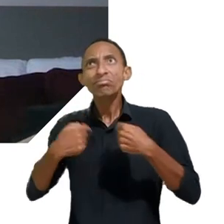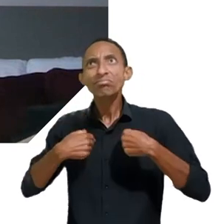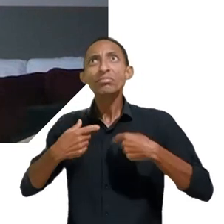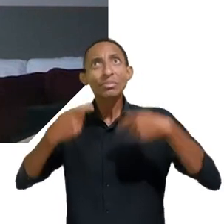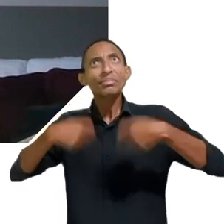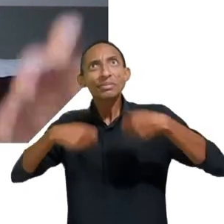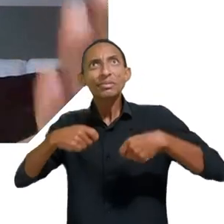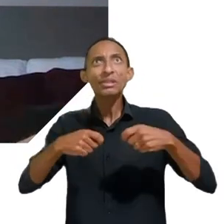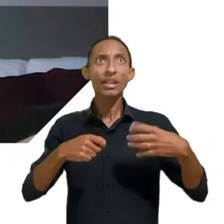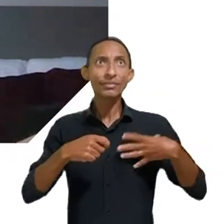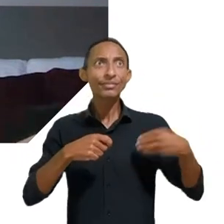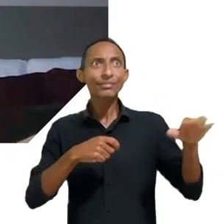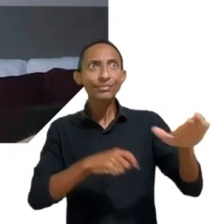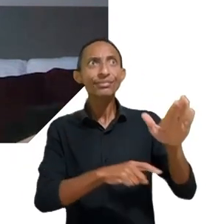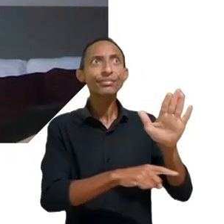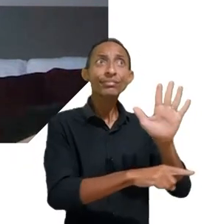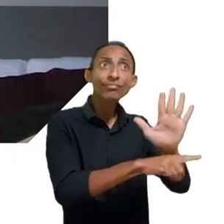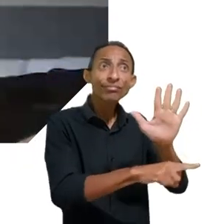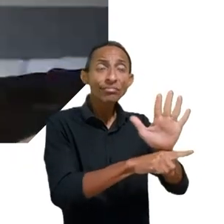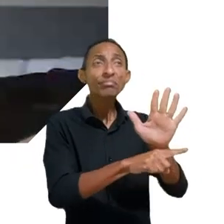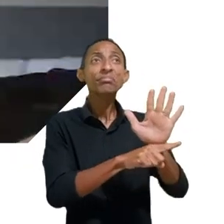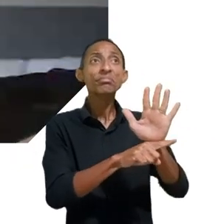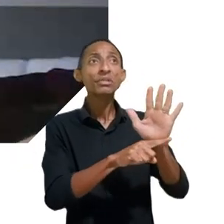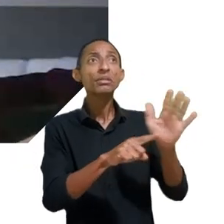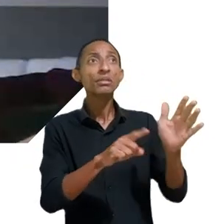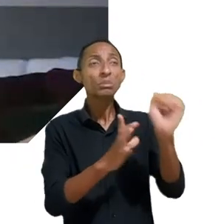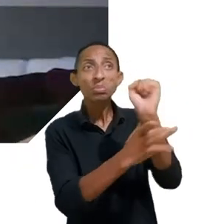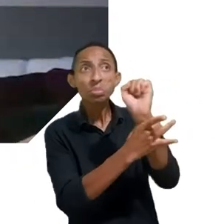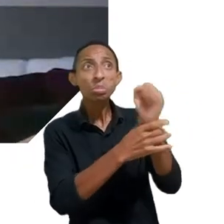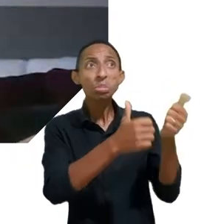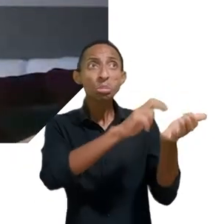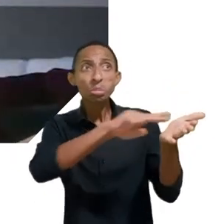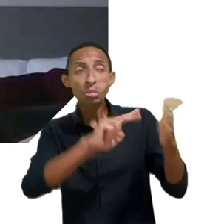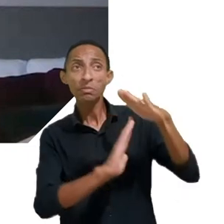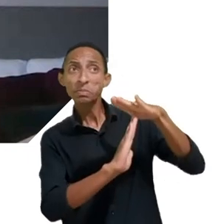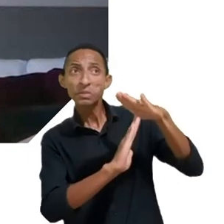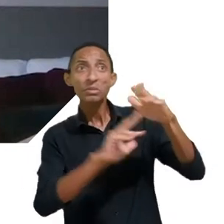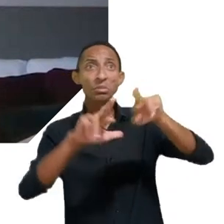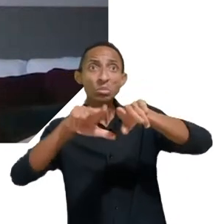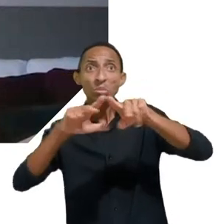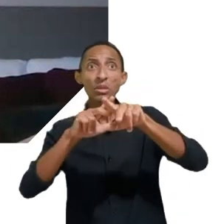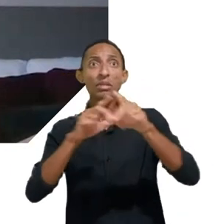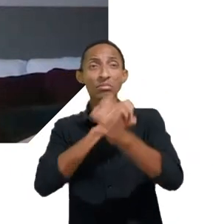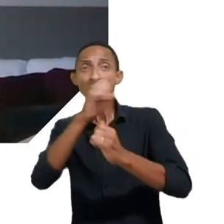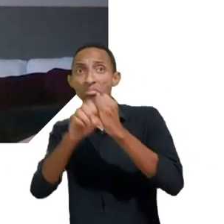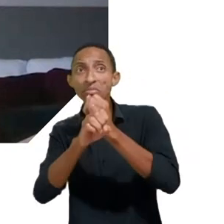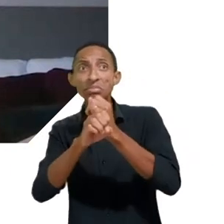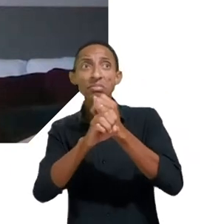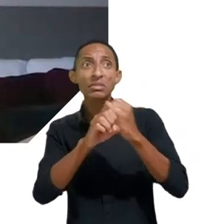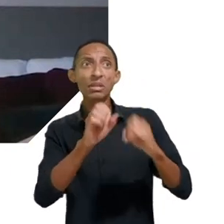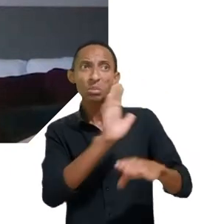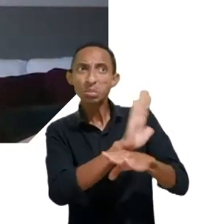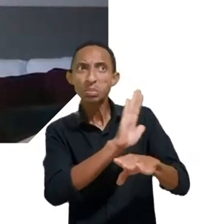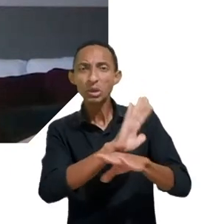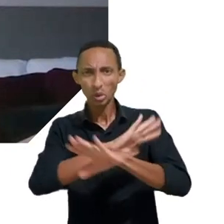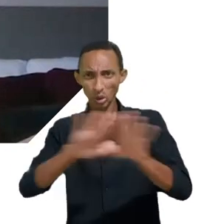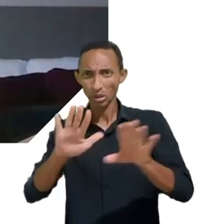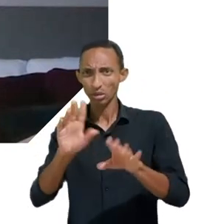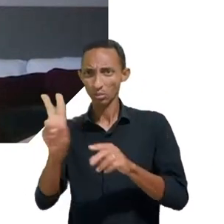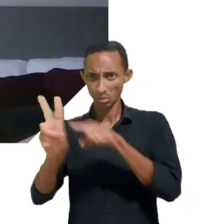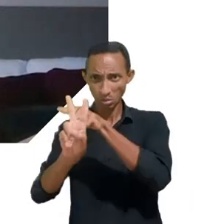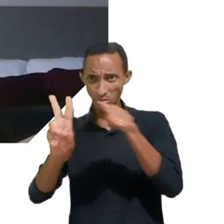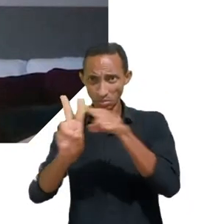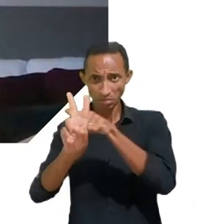a gente fala de um termo de uso que é extremamente técnico, é extremamente difícil de compreender, que é